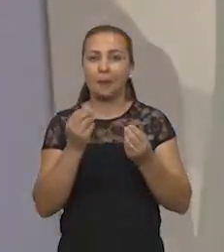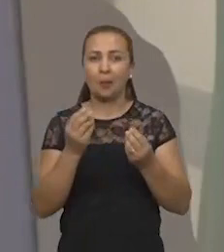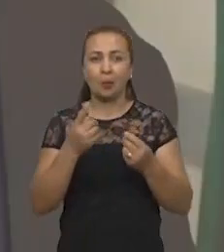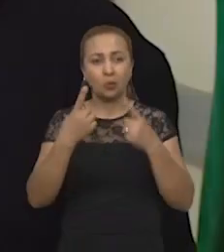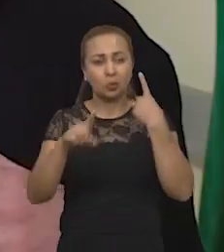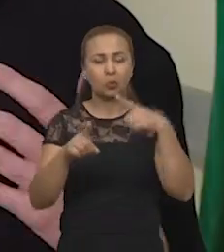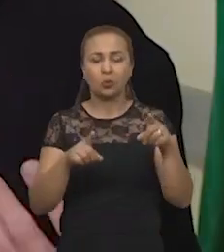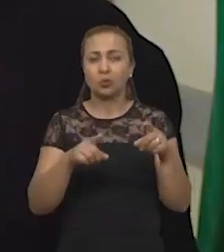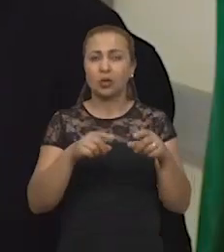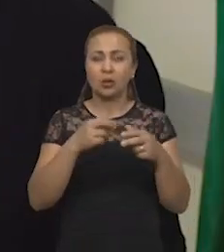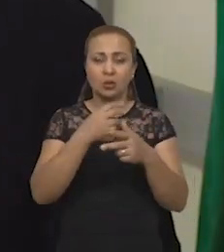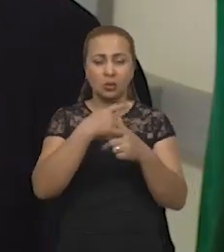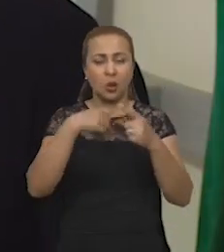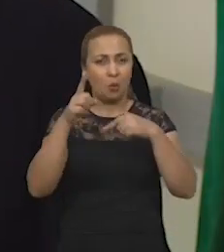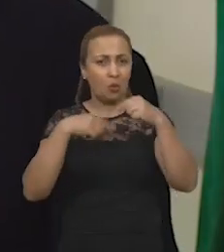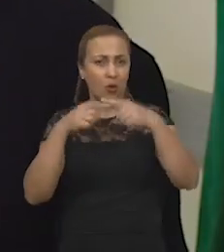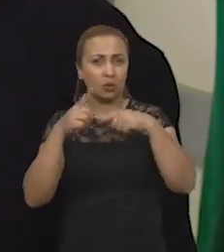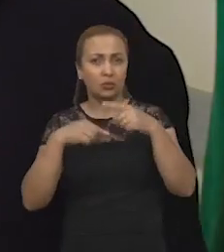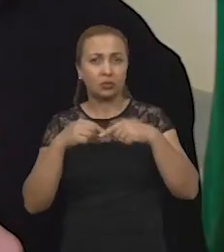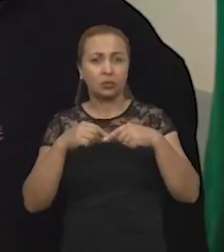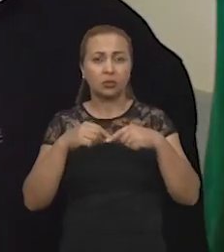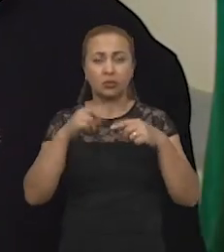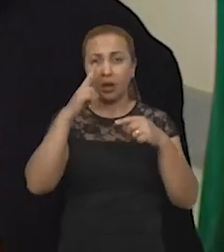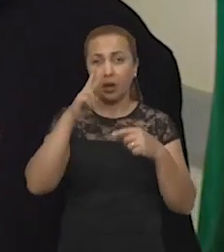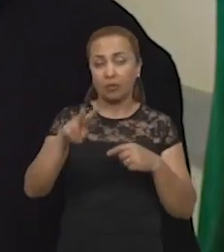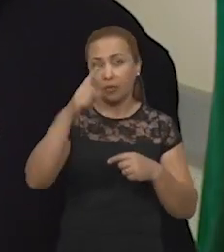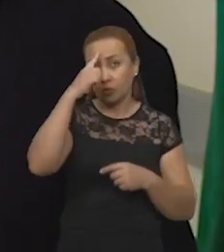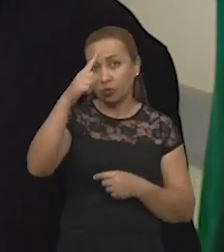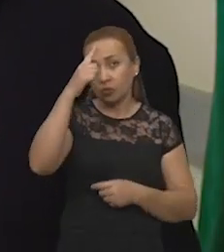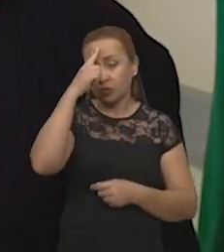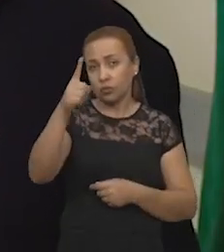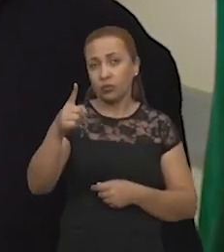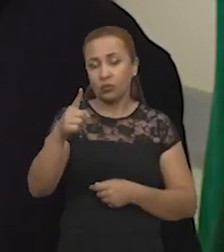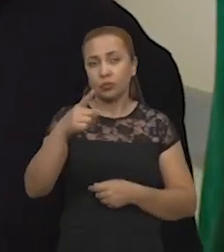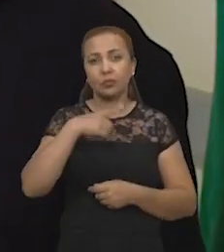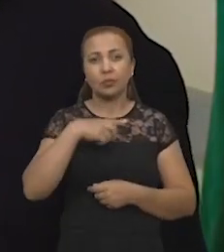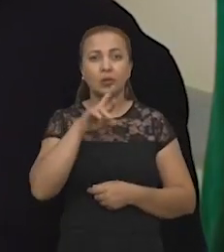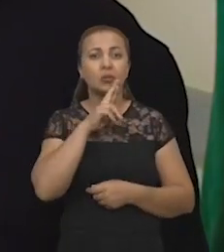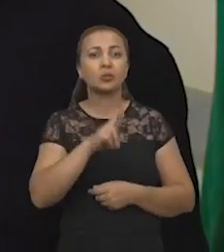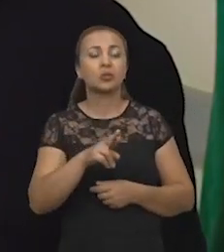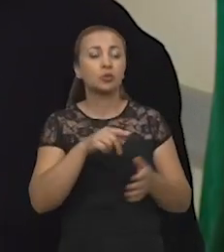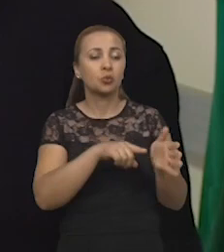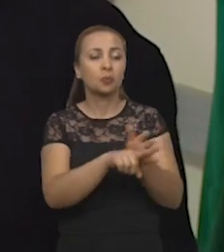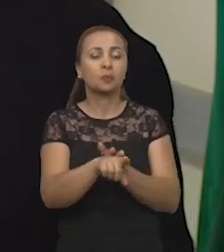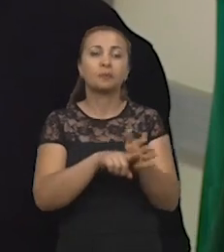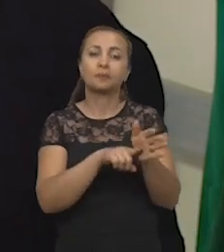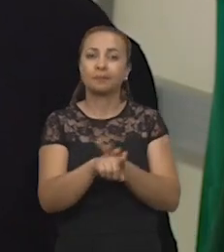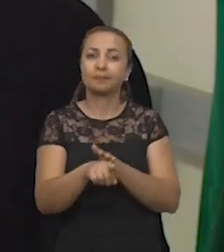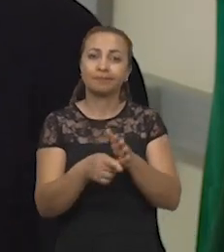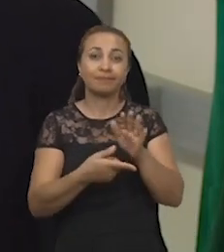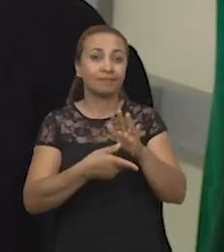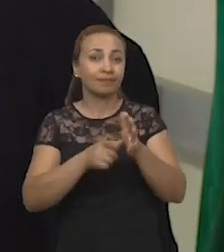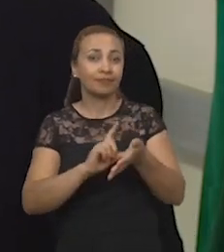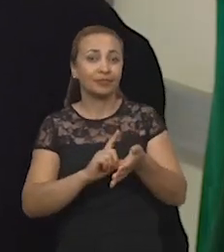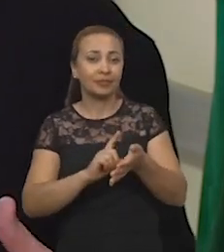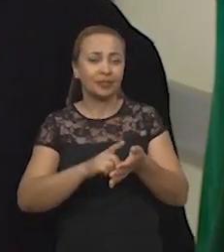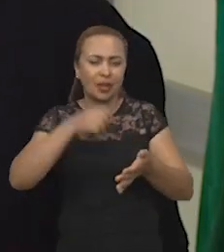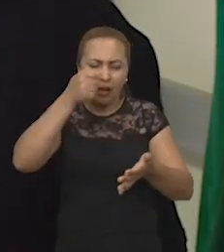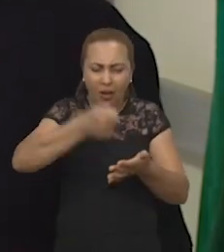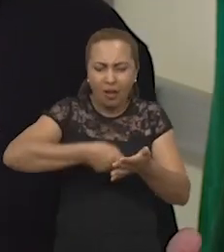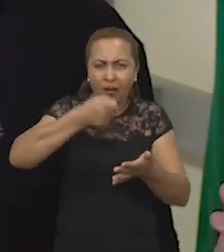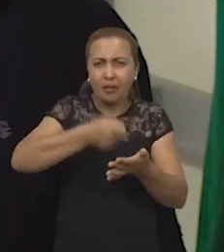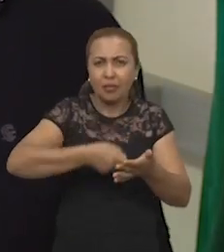Muitos dispositivos, muitos materiais que a gente vê no dia a dia, eles são resultado de uma pesquisa muito